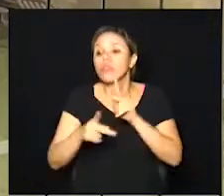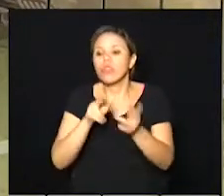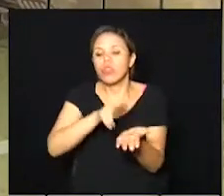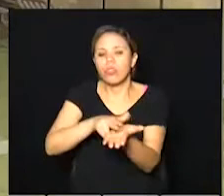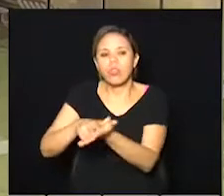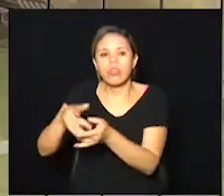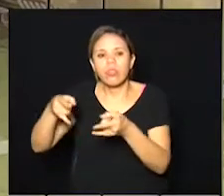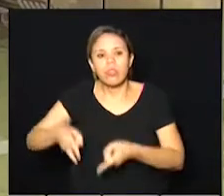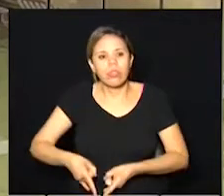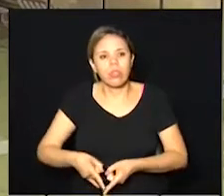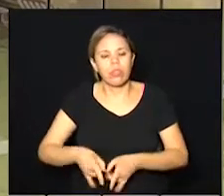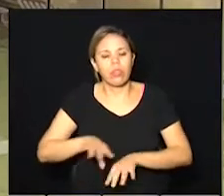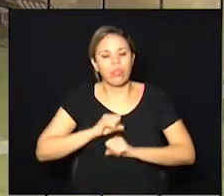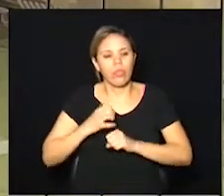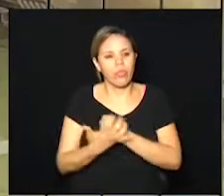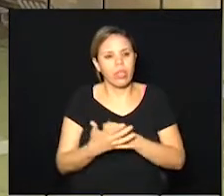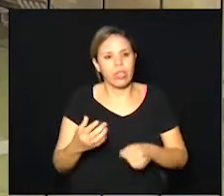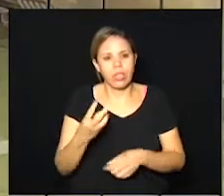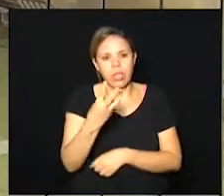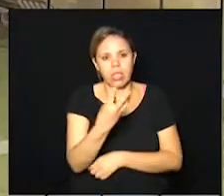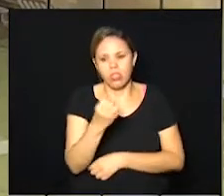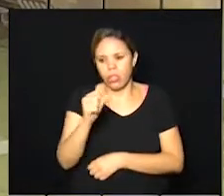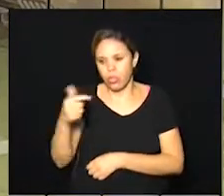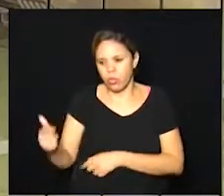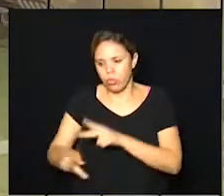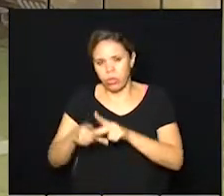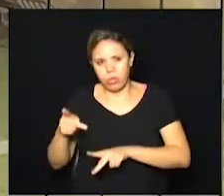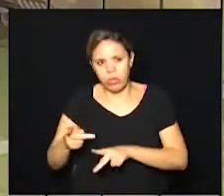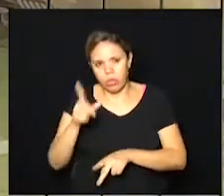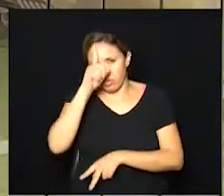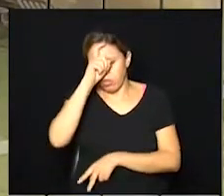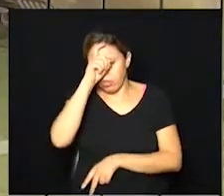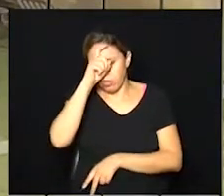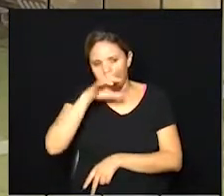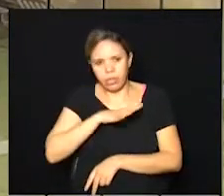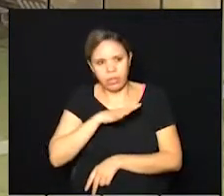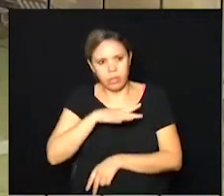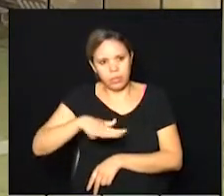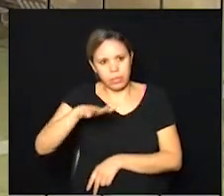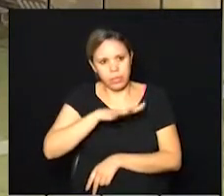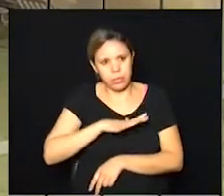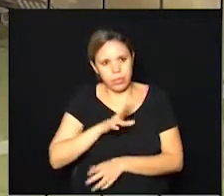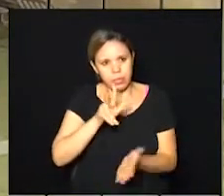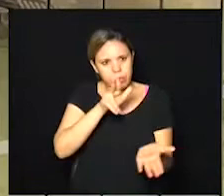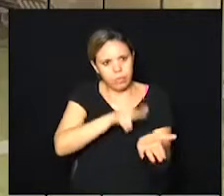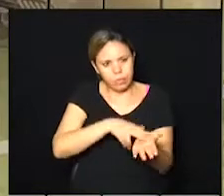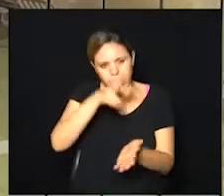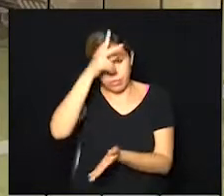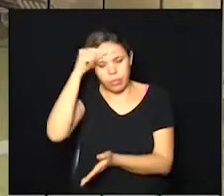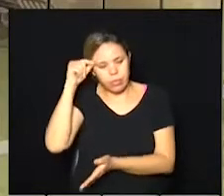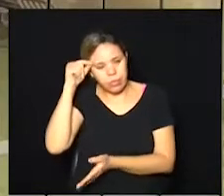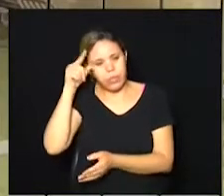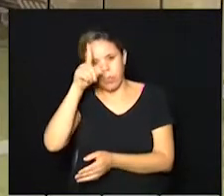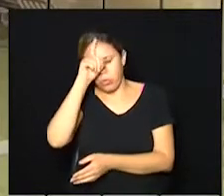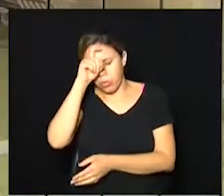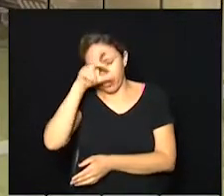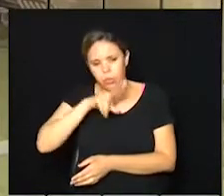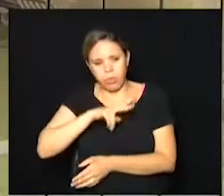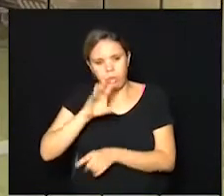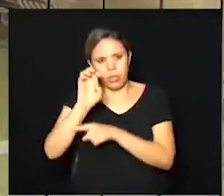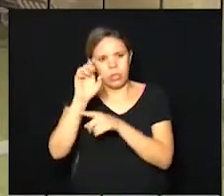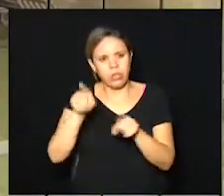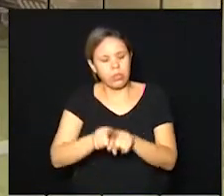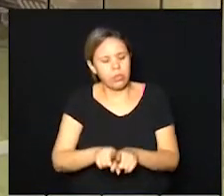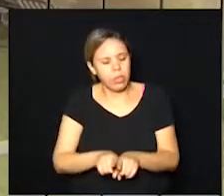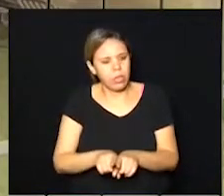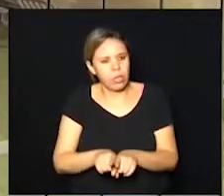382 pessoas que estão nos hospitais da cidade, tanto nos leitos municipais quanto estaduais, eram